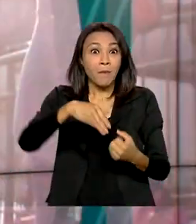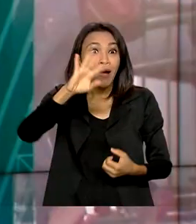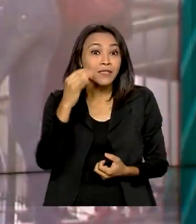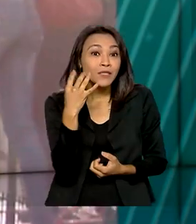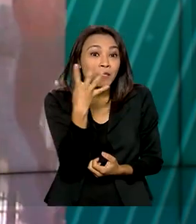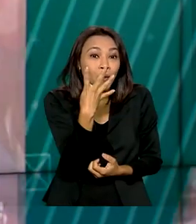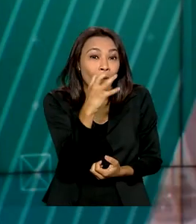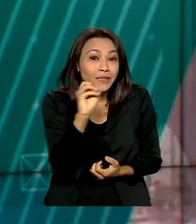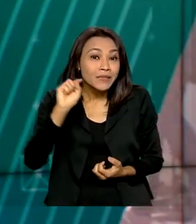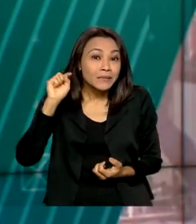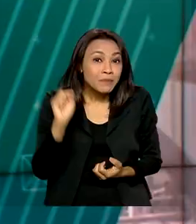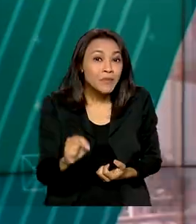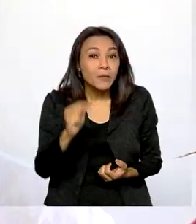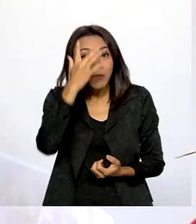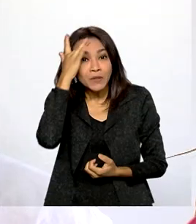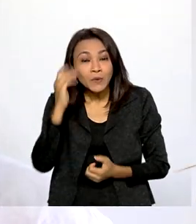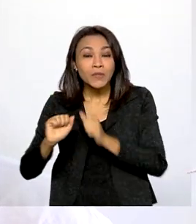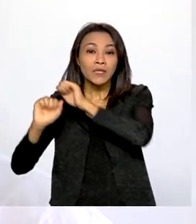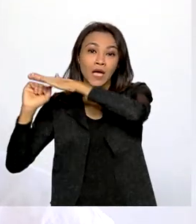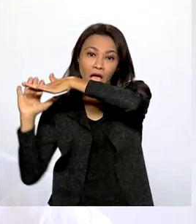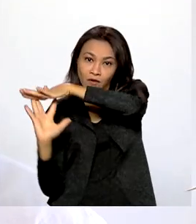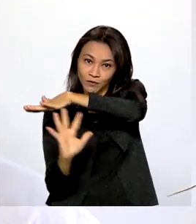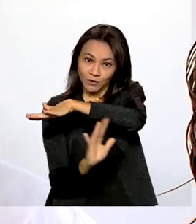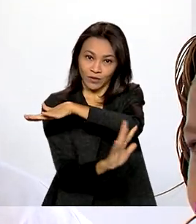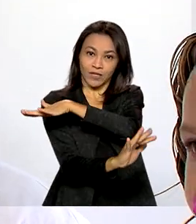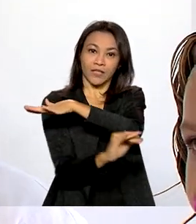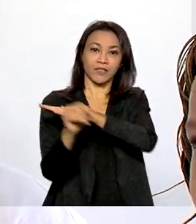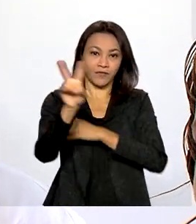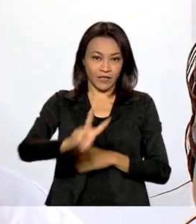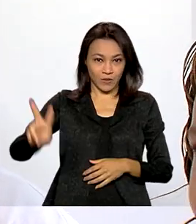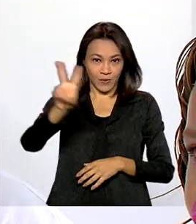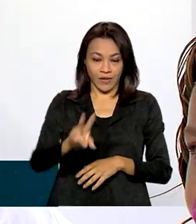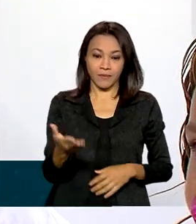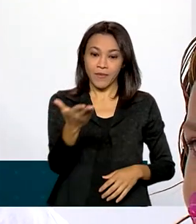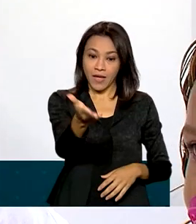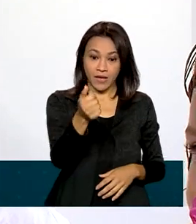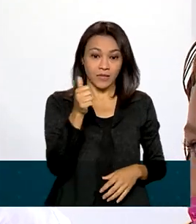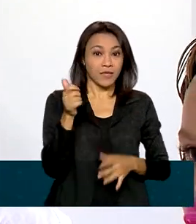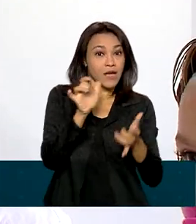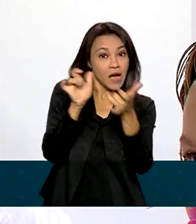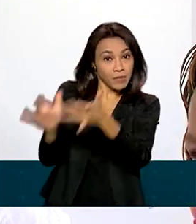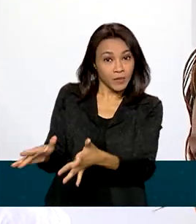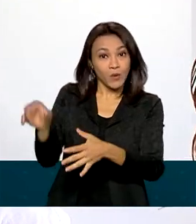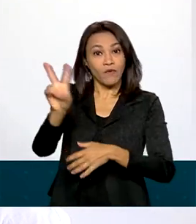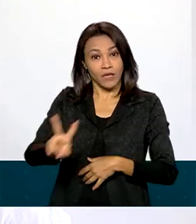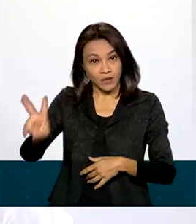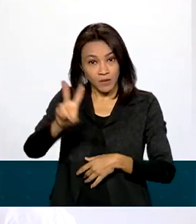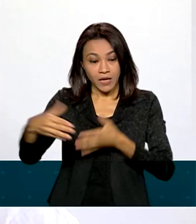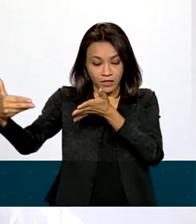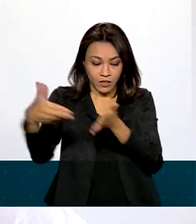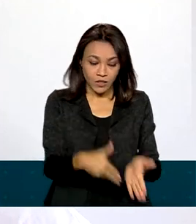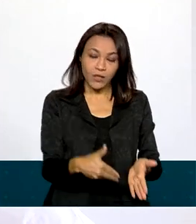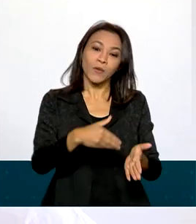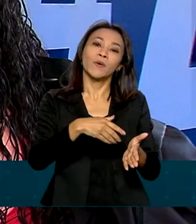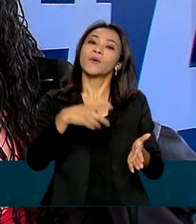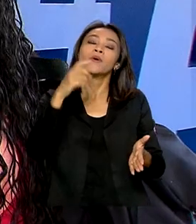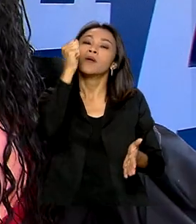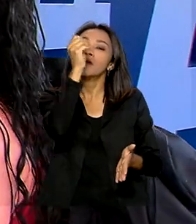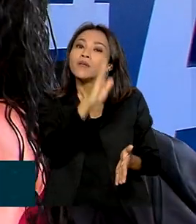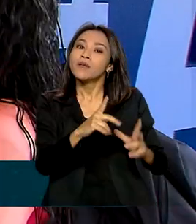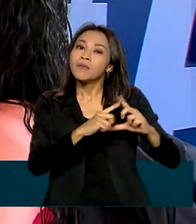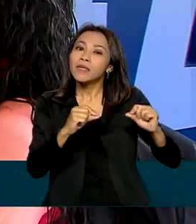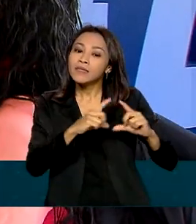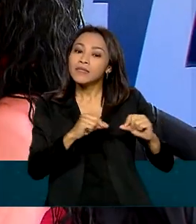refugiados venezuelanos. Manuel deixou a Venezuela e chegou em Brasília no final de janeiro deste ano